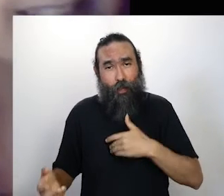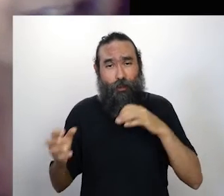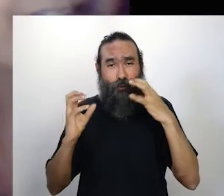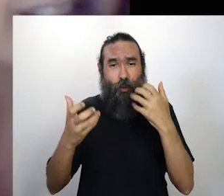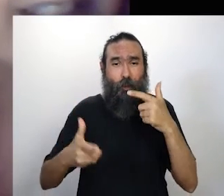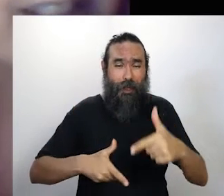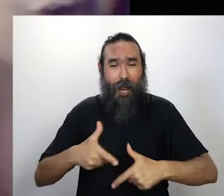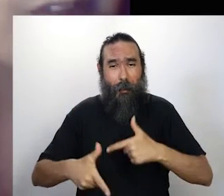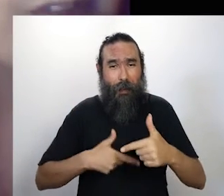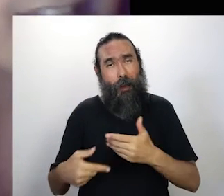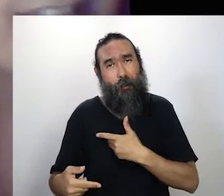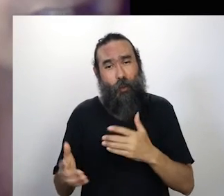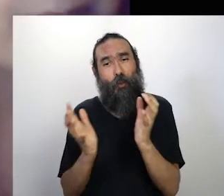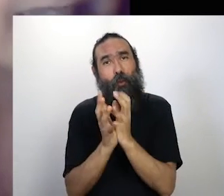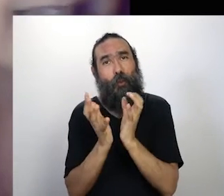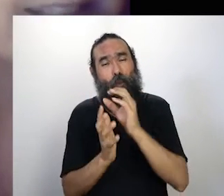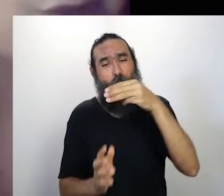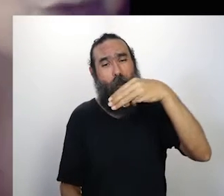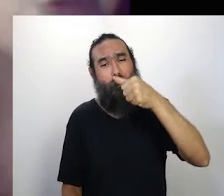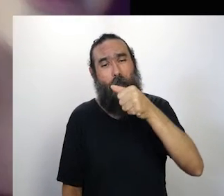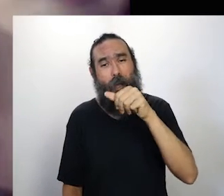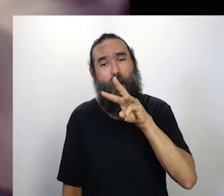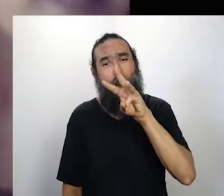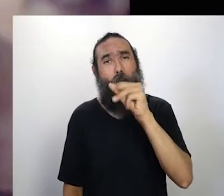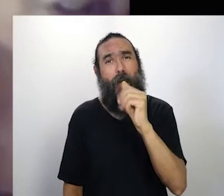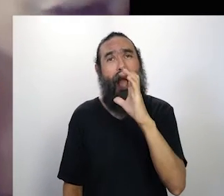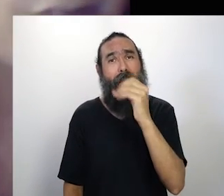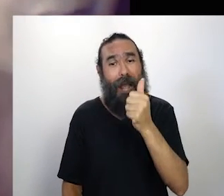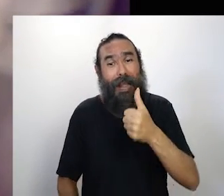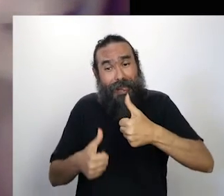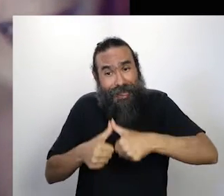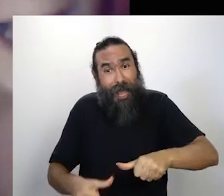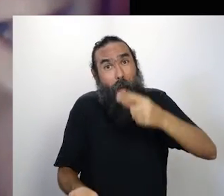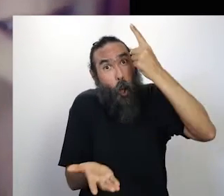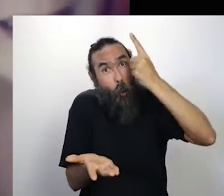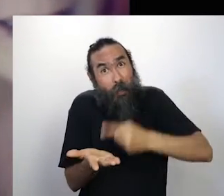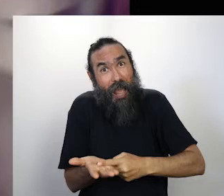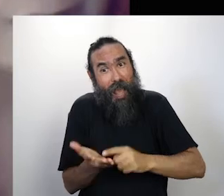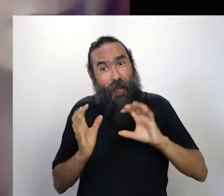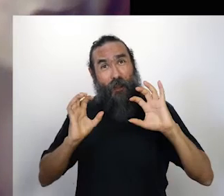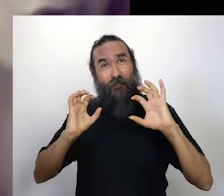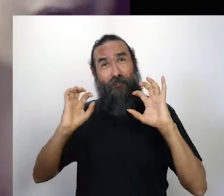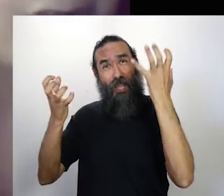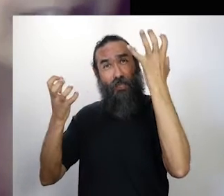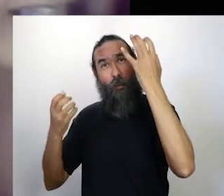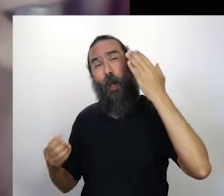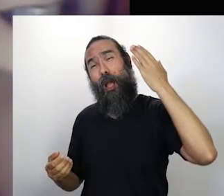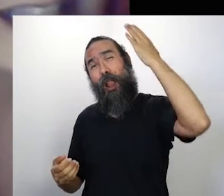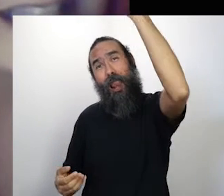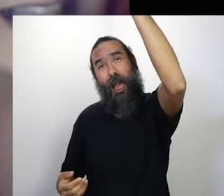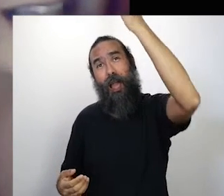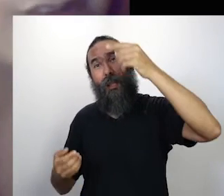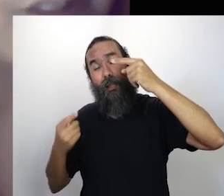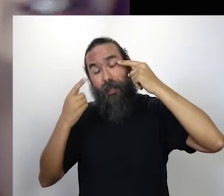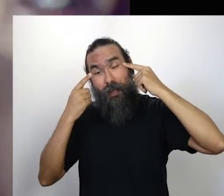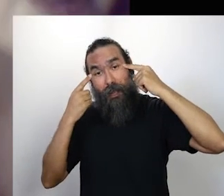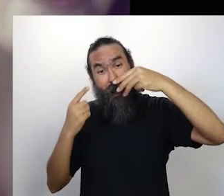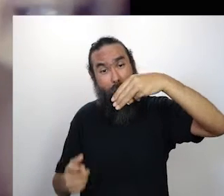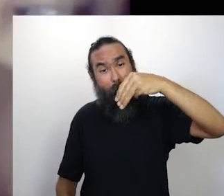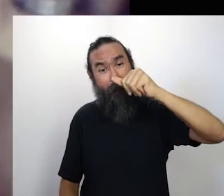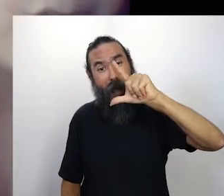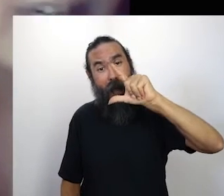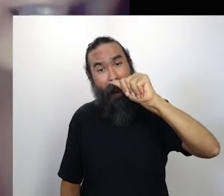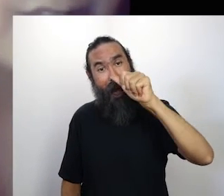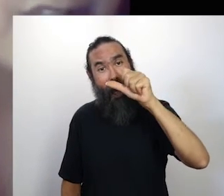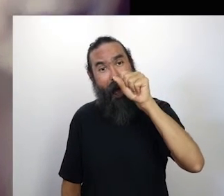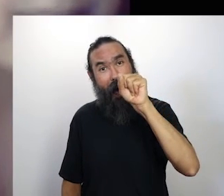O Mauaca estava com uma viagem marcada em um super-mega festival na Malásia, que era um sonho que ia ser realizado nos